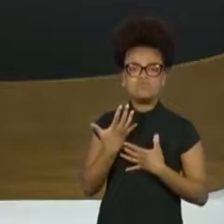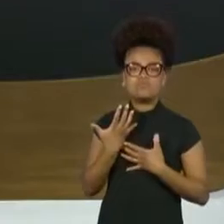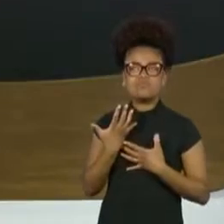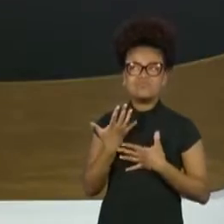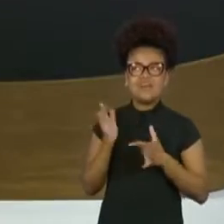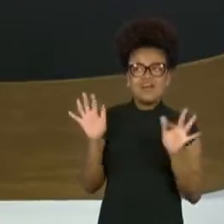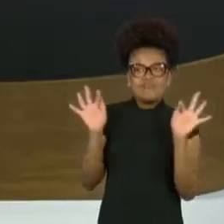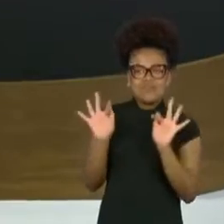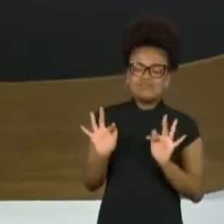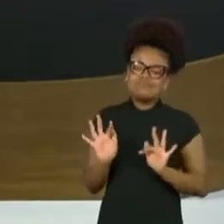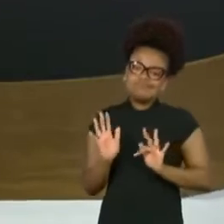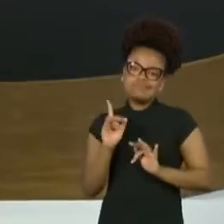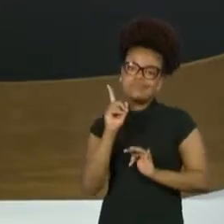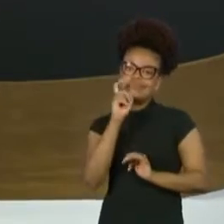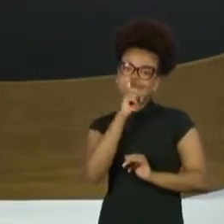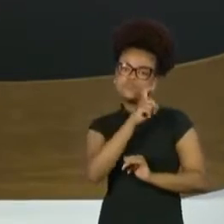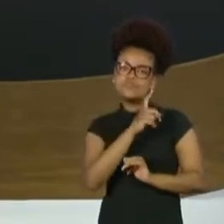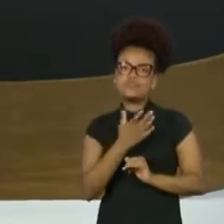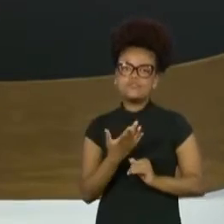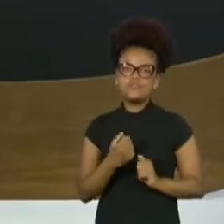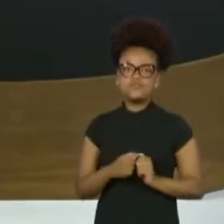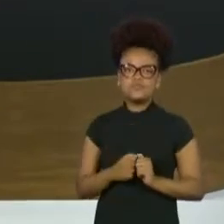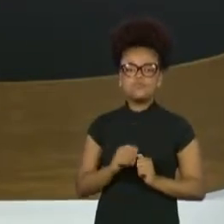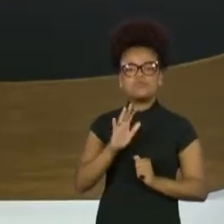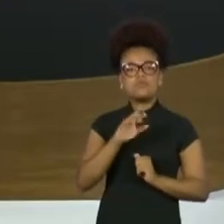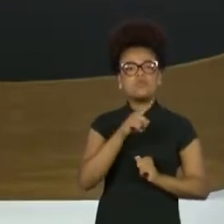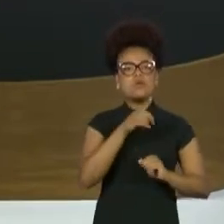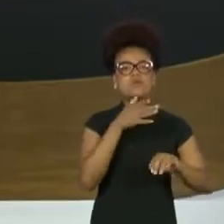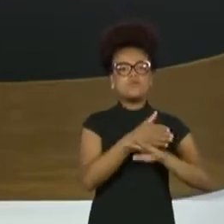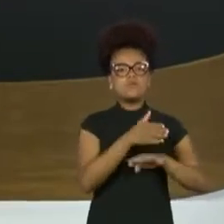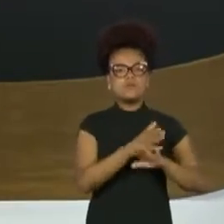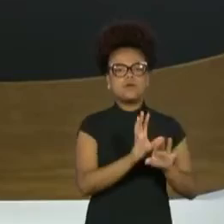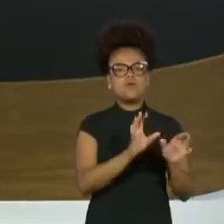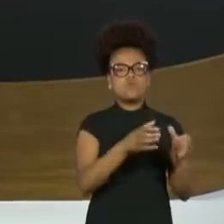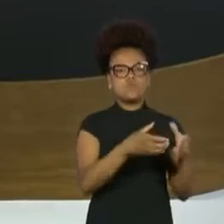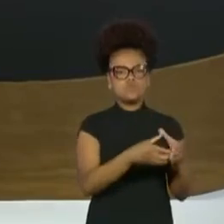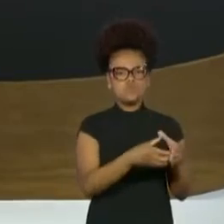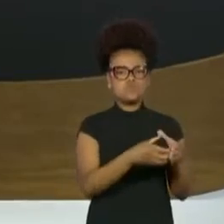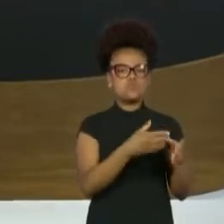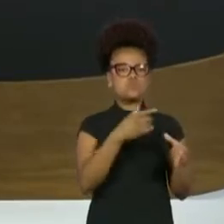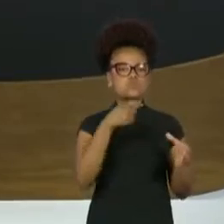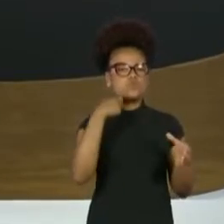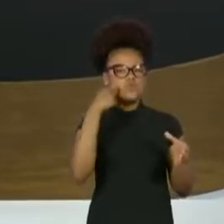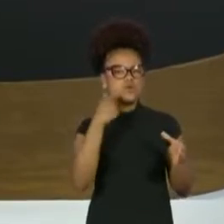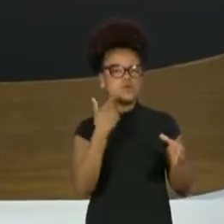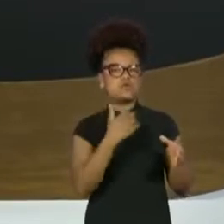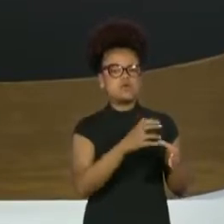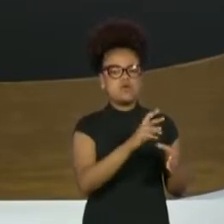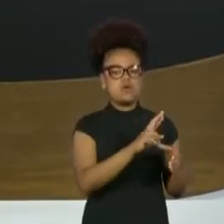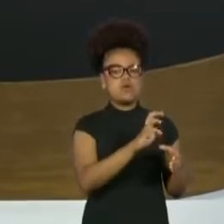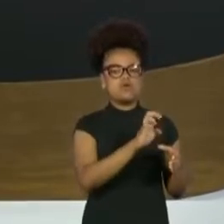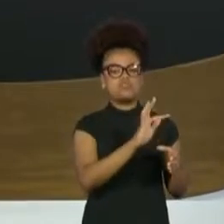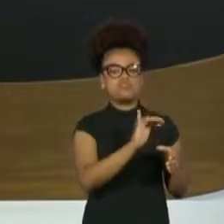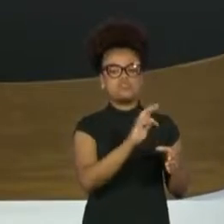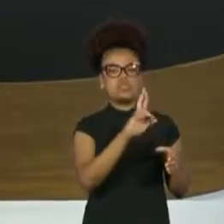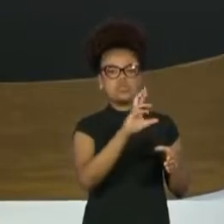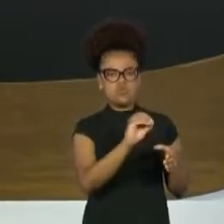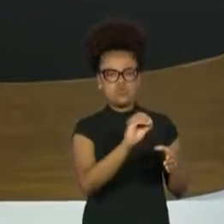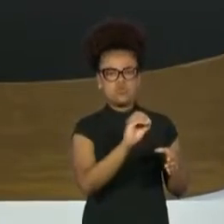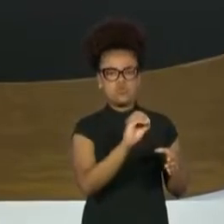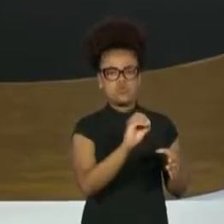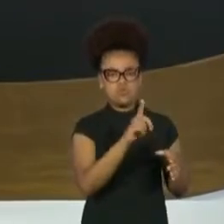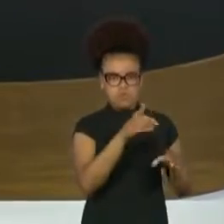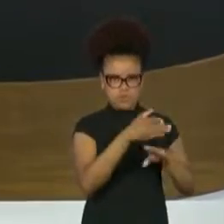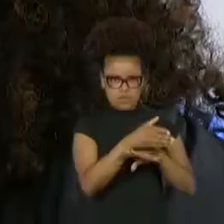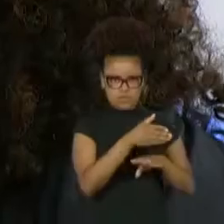Você tem um papel no retiro dos artistas também, você é vice-presidente de Sou vice-presidente. E aí a Joyce fala em respeito, a gente vê você